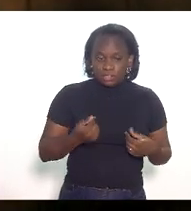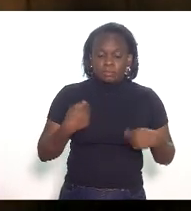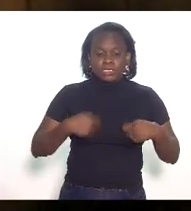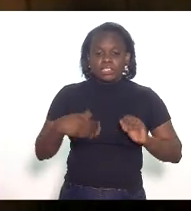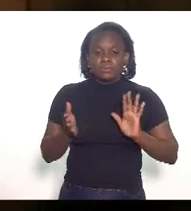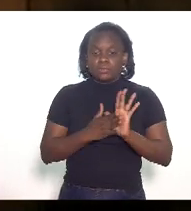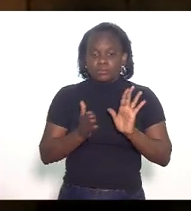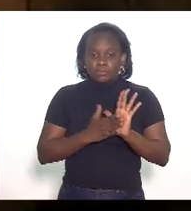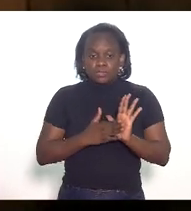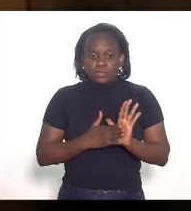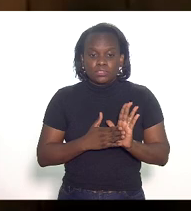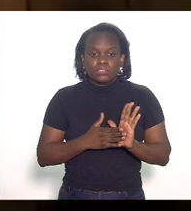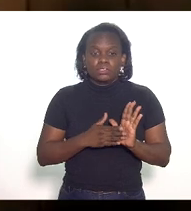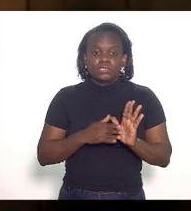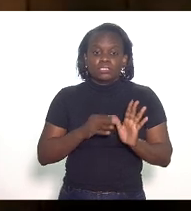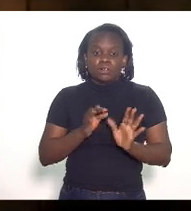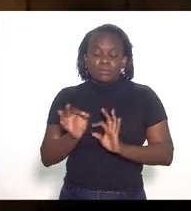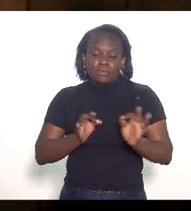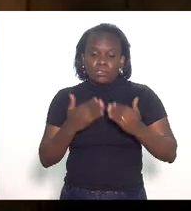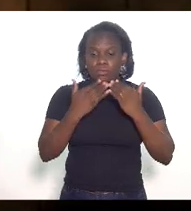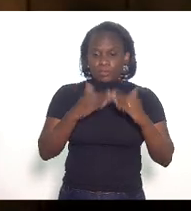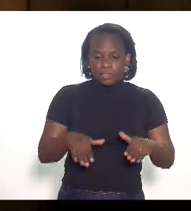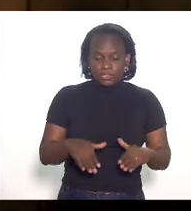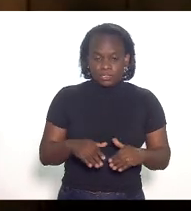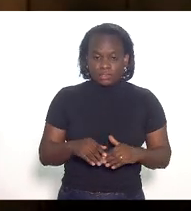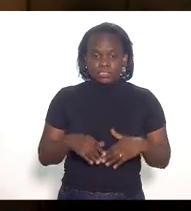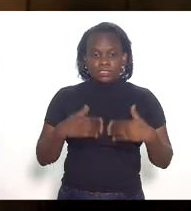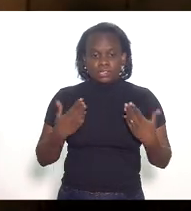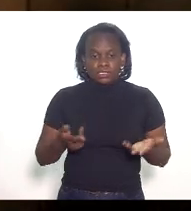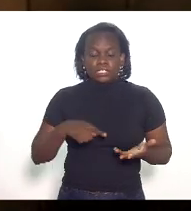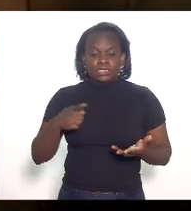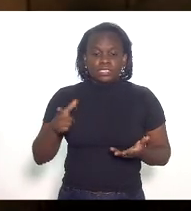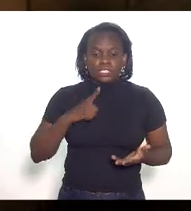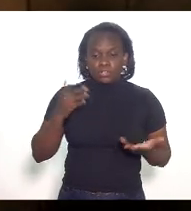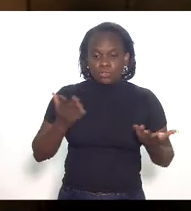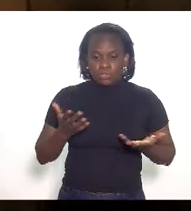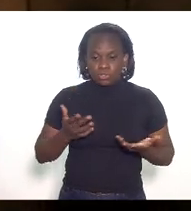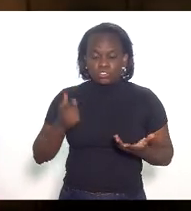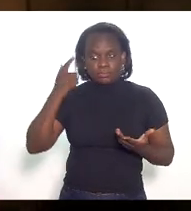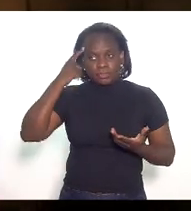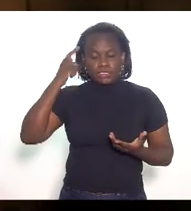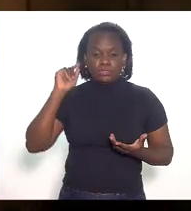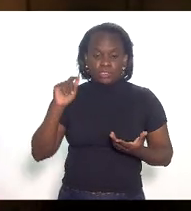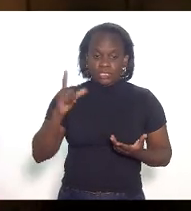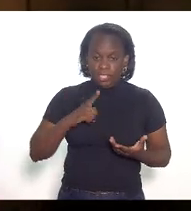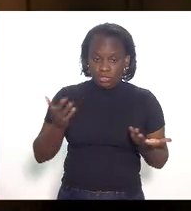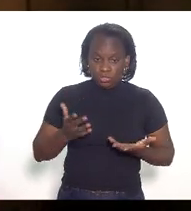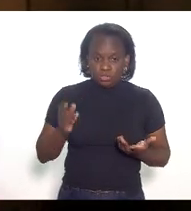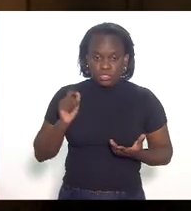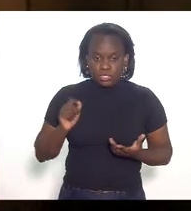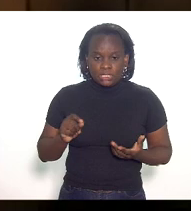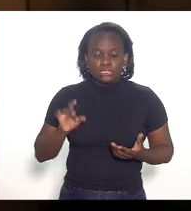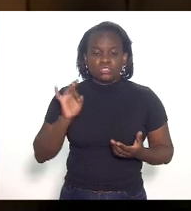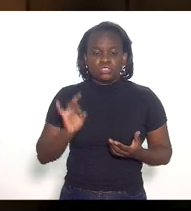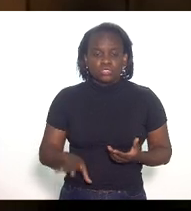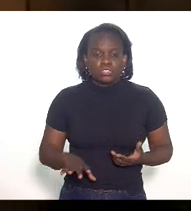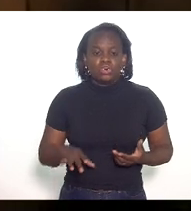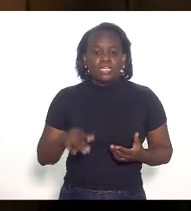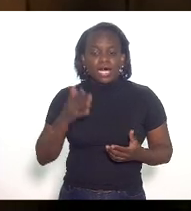propor medidas compensatórias então o que a gente tem hoje em mente o que existe hoje é apenas uma